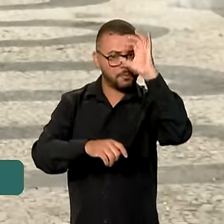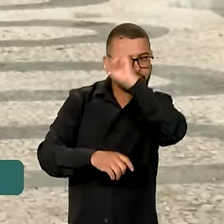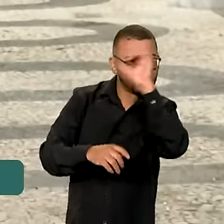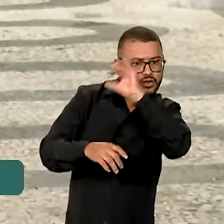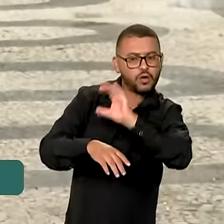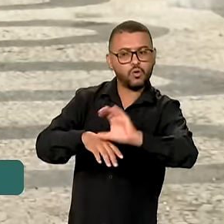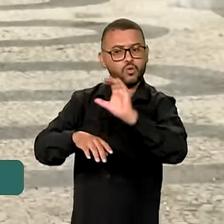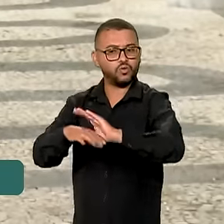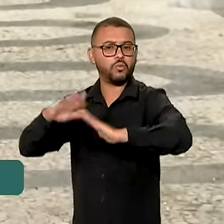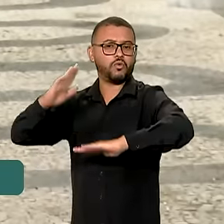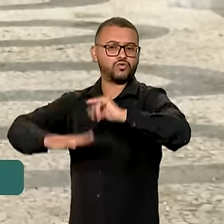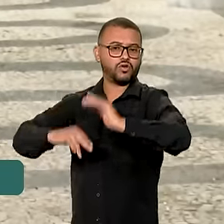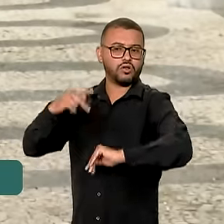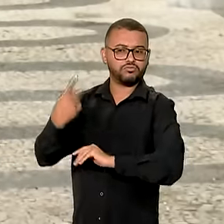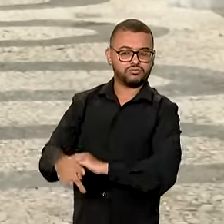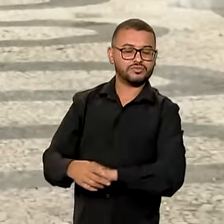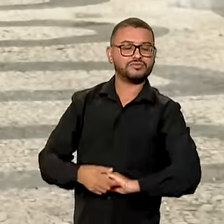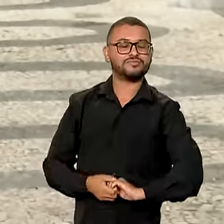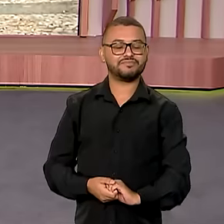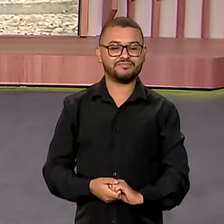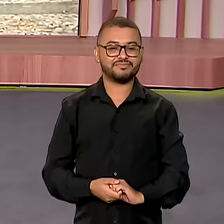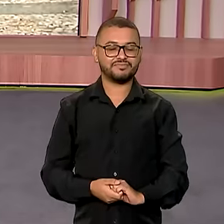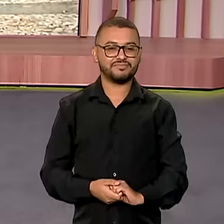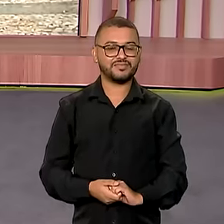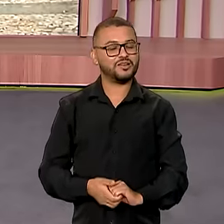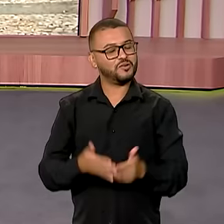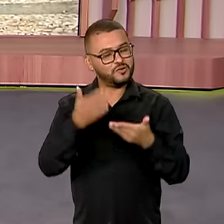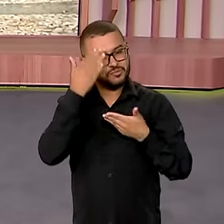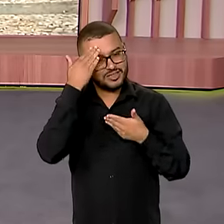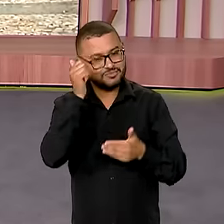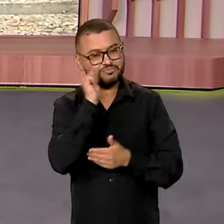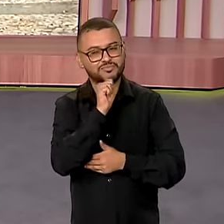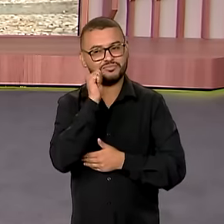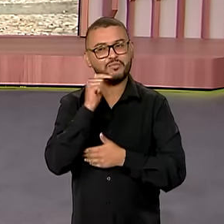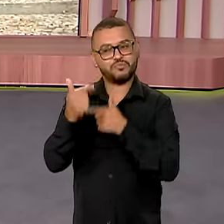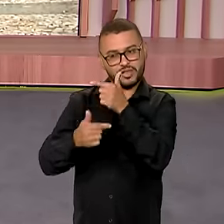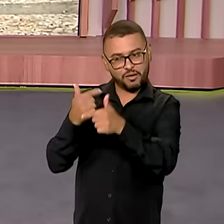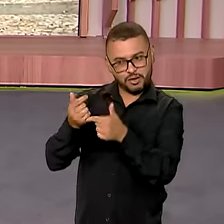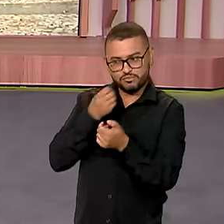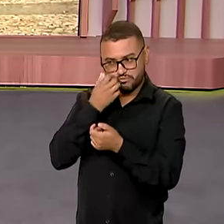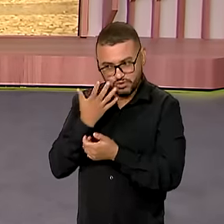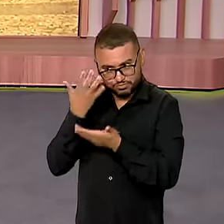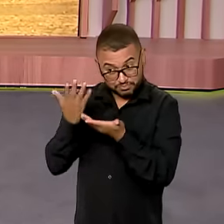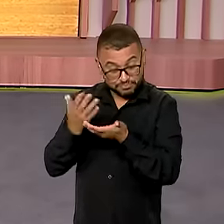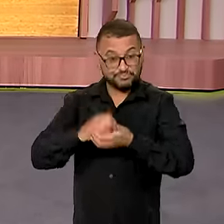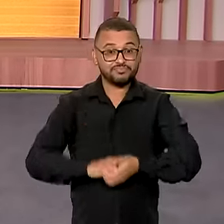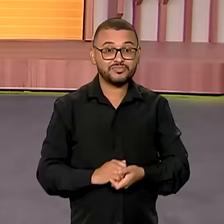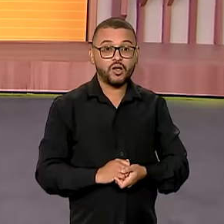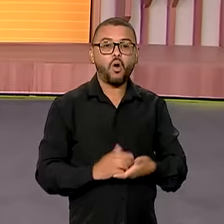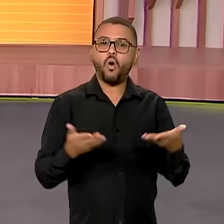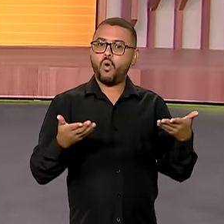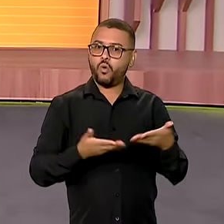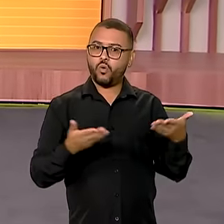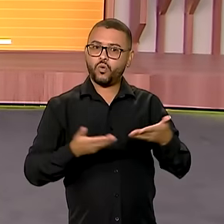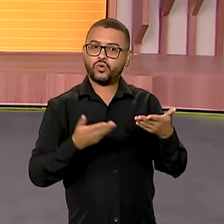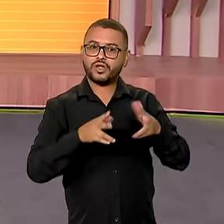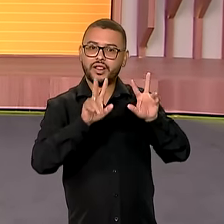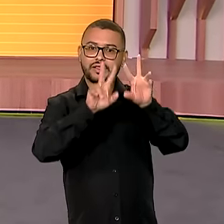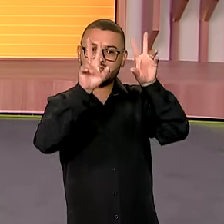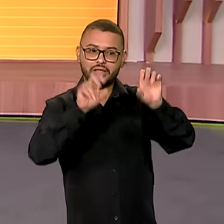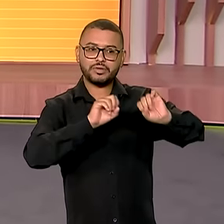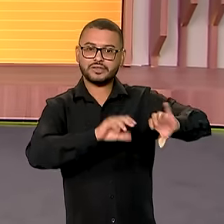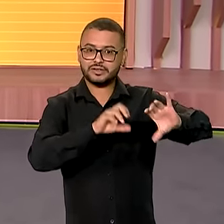profissional para eles. Carina, volto com você. Obrigada, Cláudia. Bom trabalho aí para você. E ainda hoje, sobre